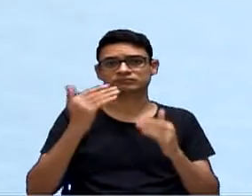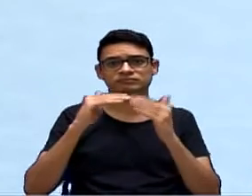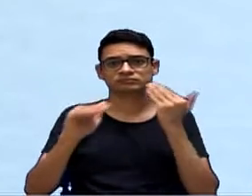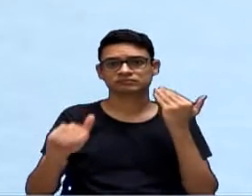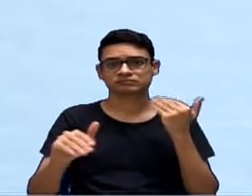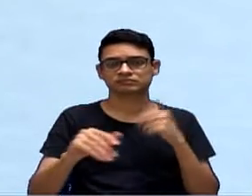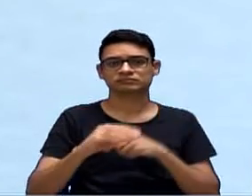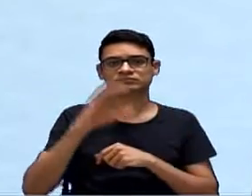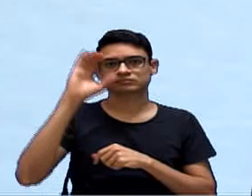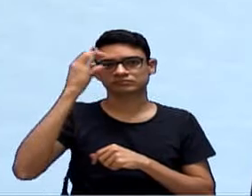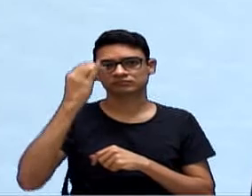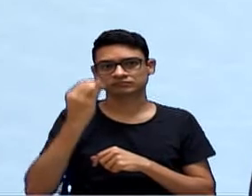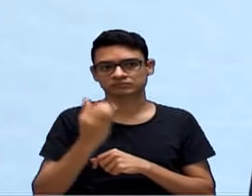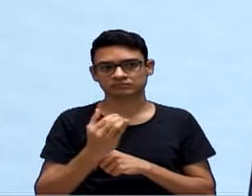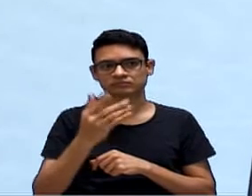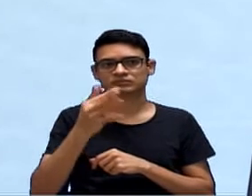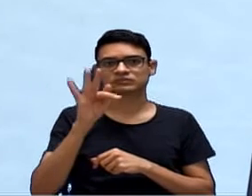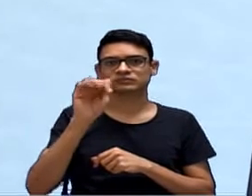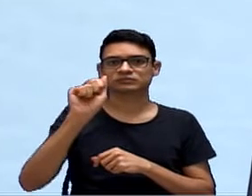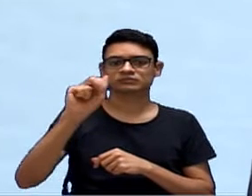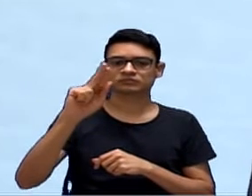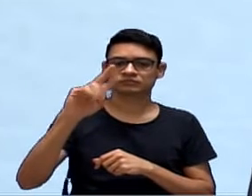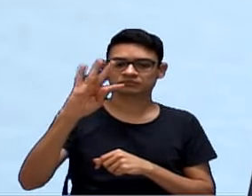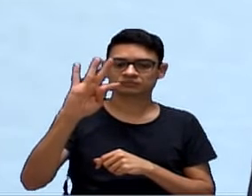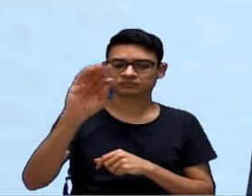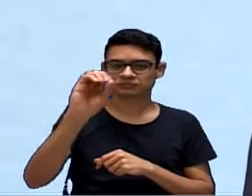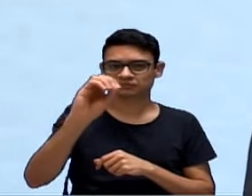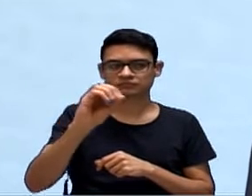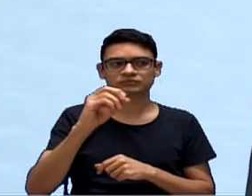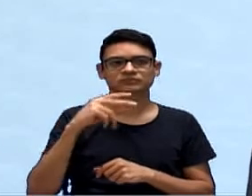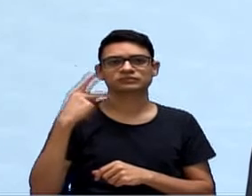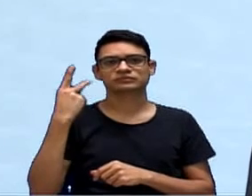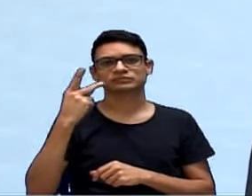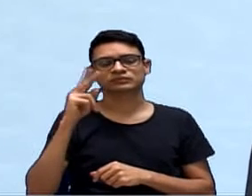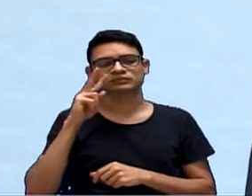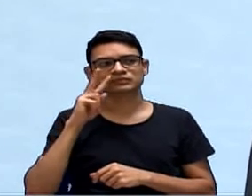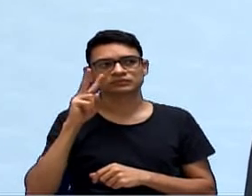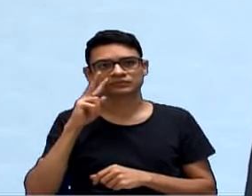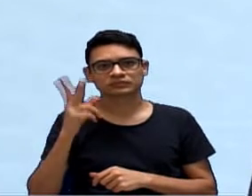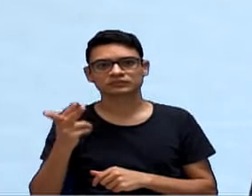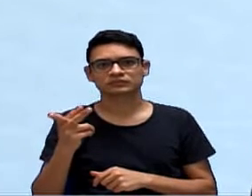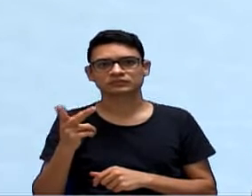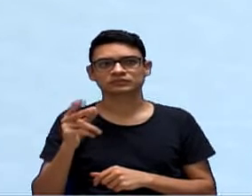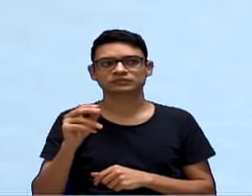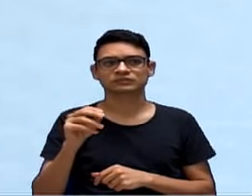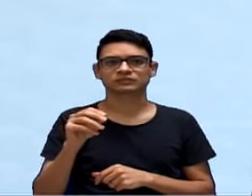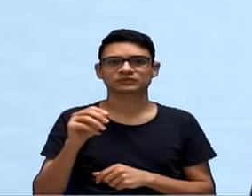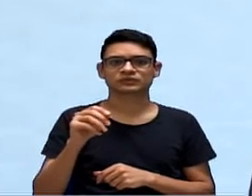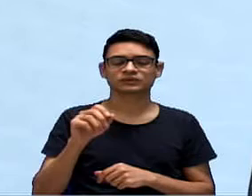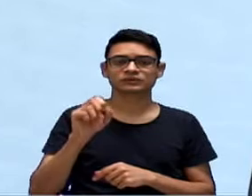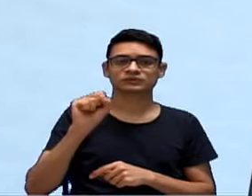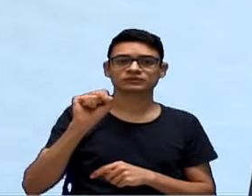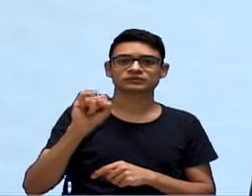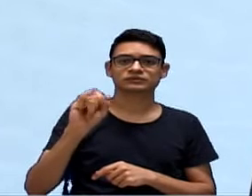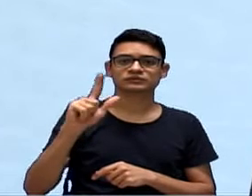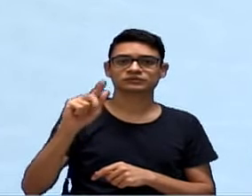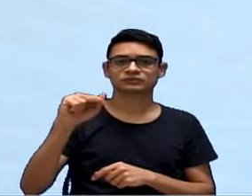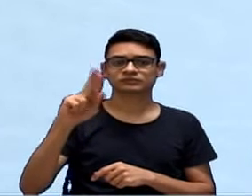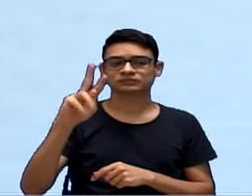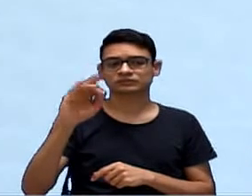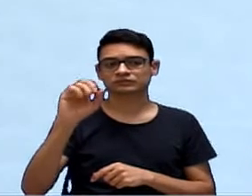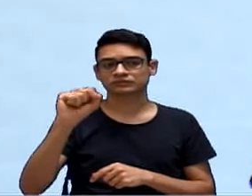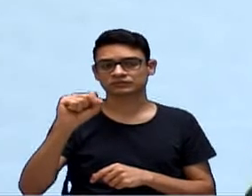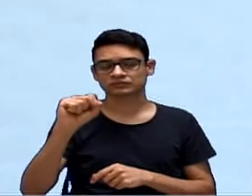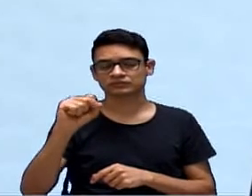Vereadora Iara, vereador Fausto, vereador Vitão, vereador Silvano Júnior, esse debate,